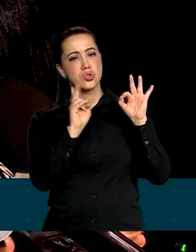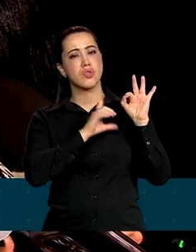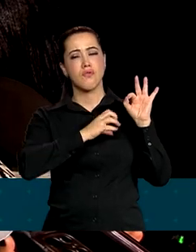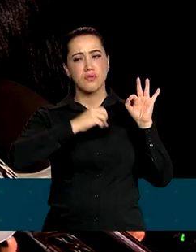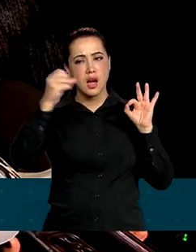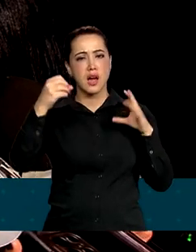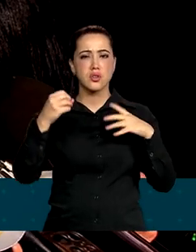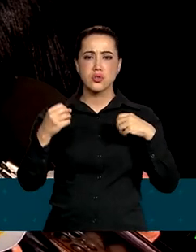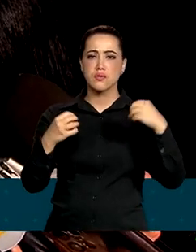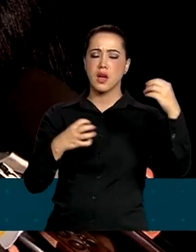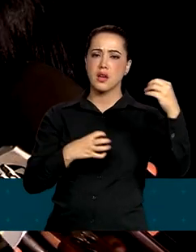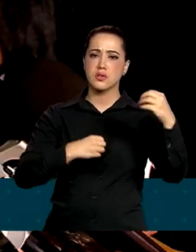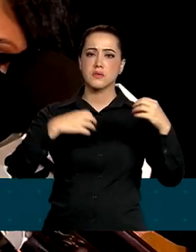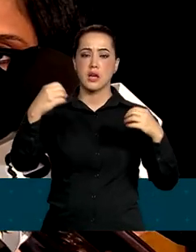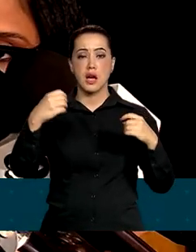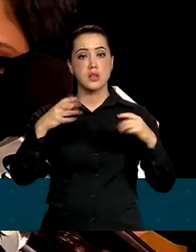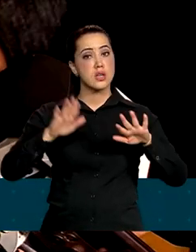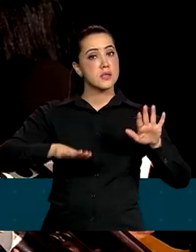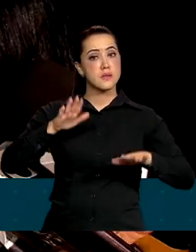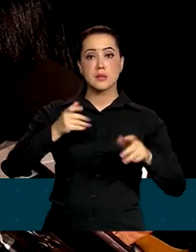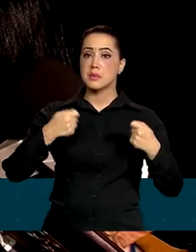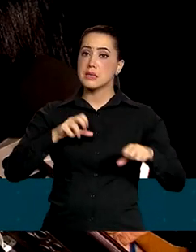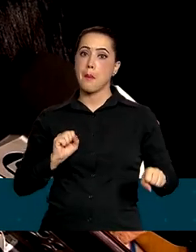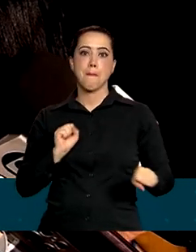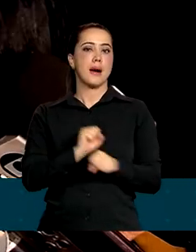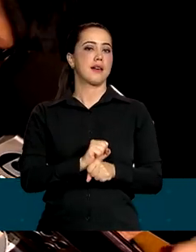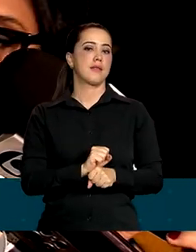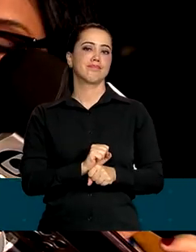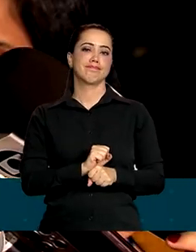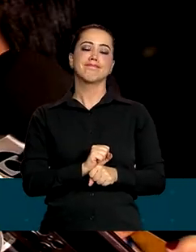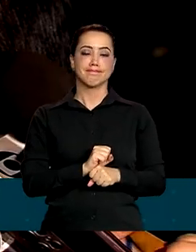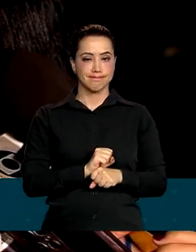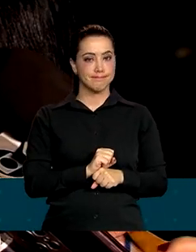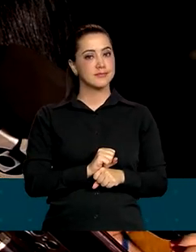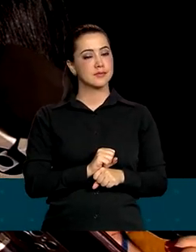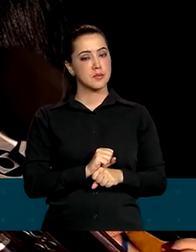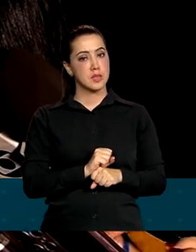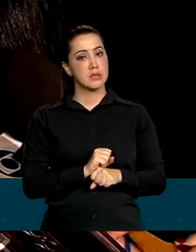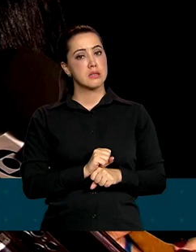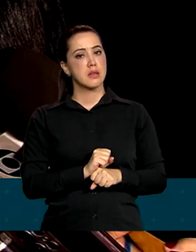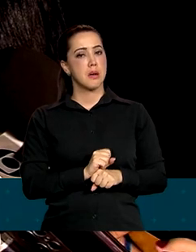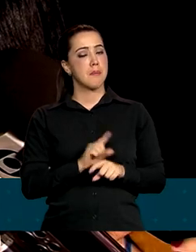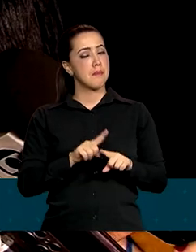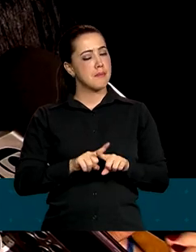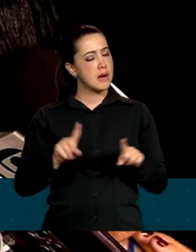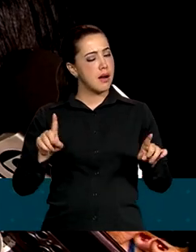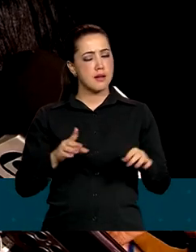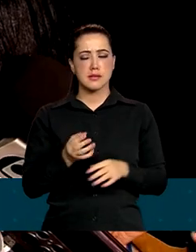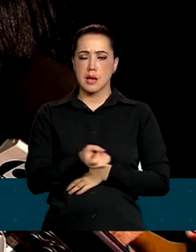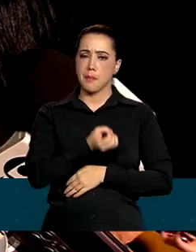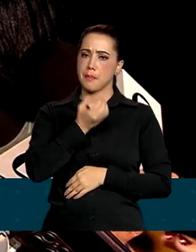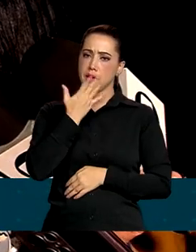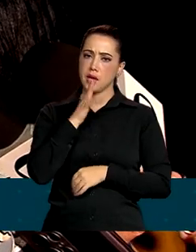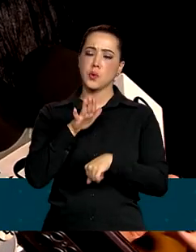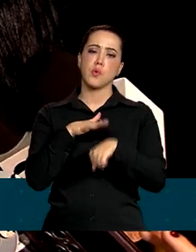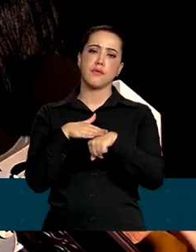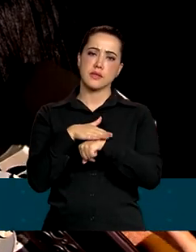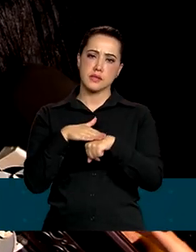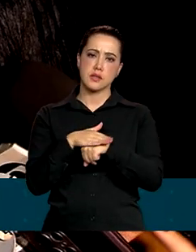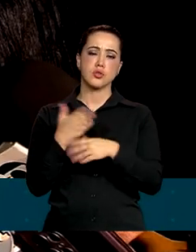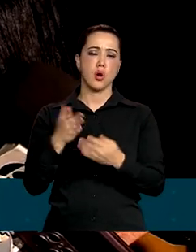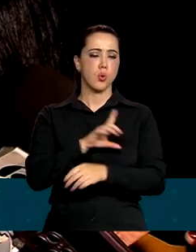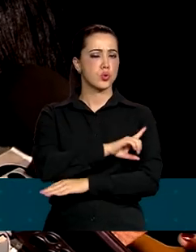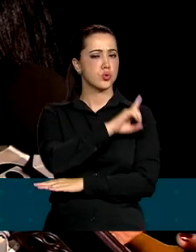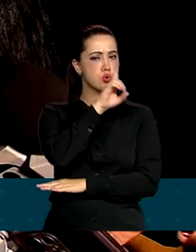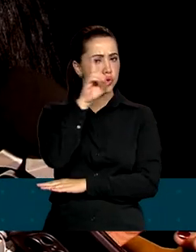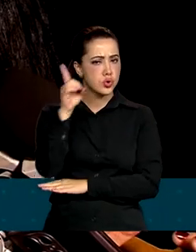Ele tem esses momentos aí de que tem que dar uma paradinha. E está super bem, conversei com ele já ao longo do dia.